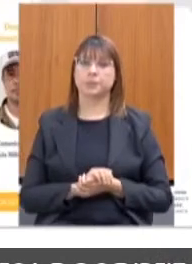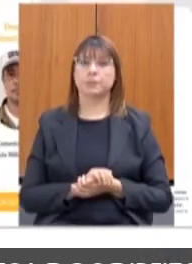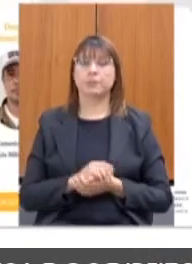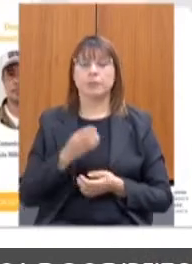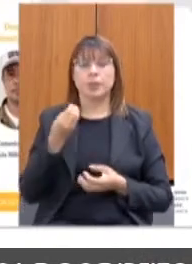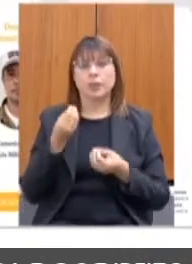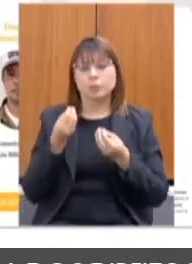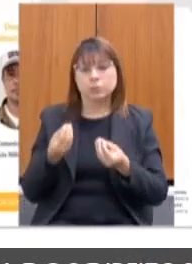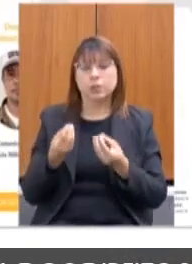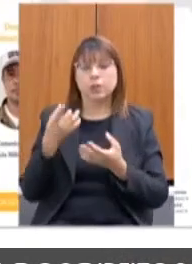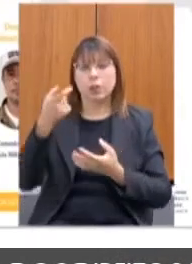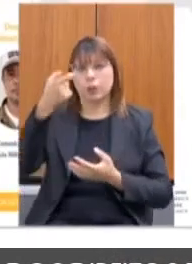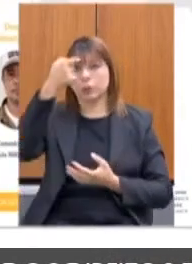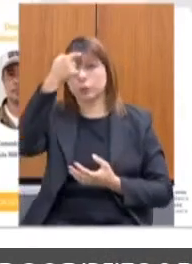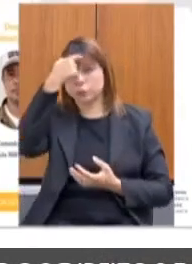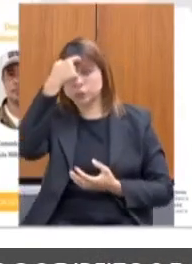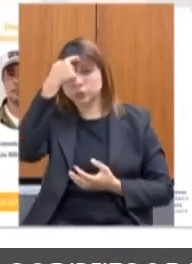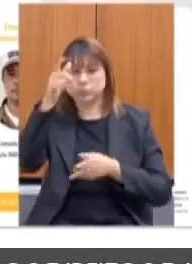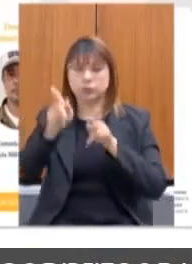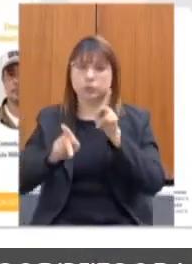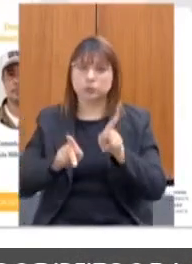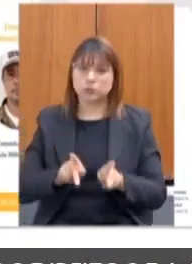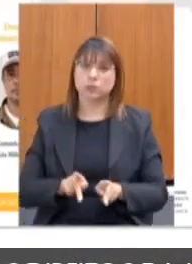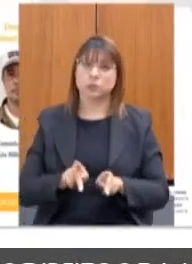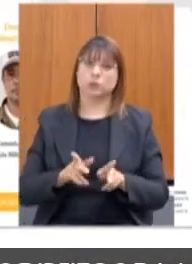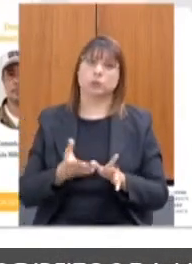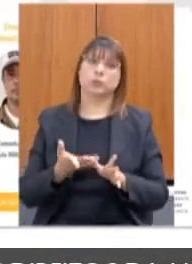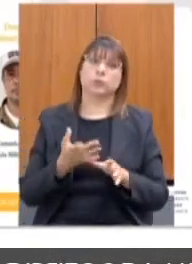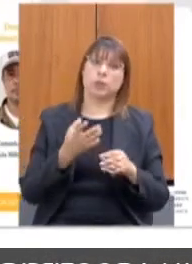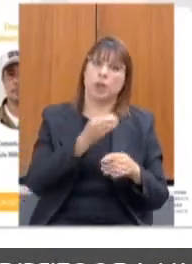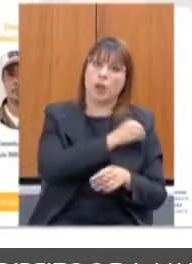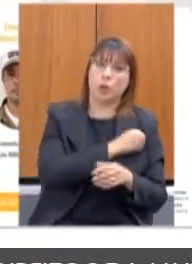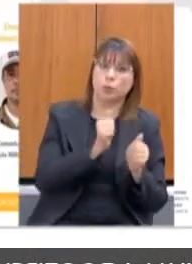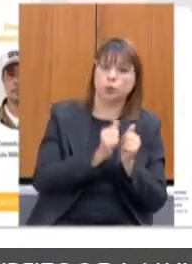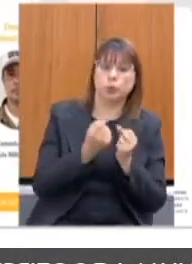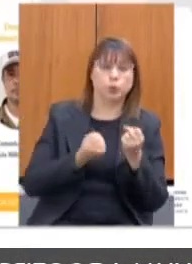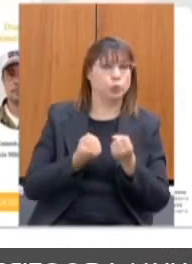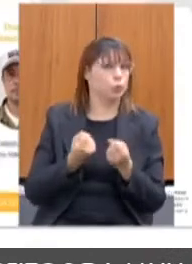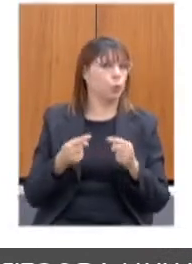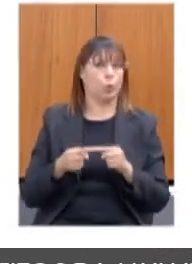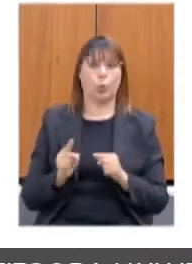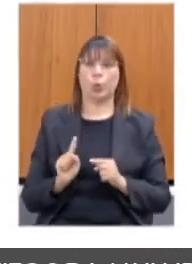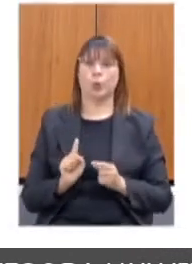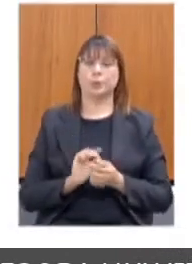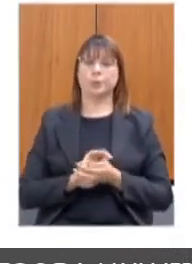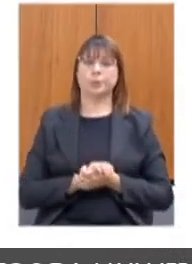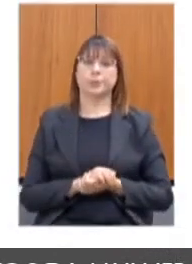as pessoas que álcool e direção não combinam. Por favor.